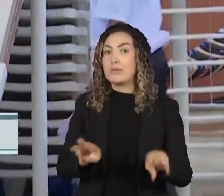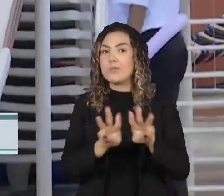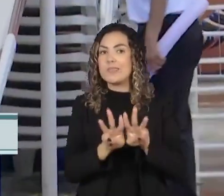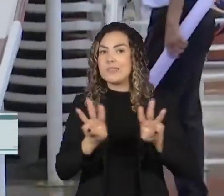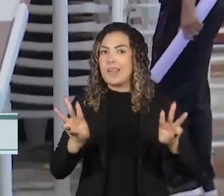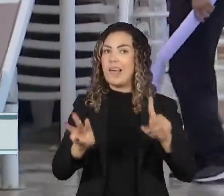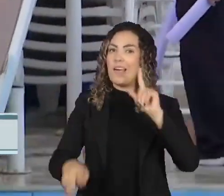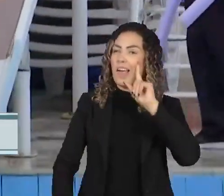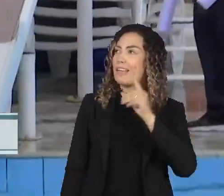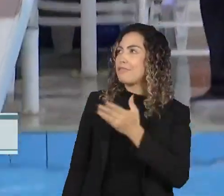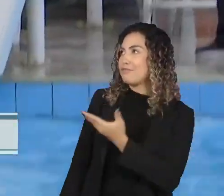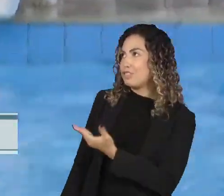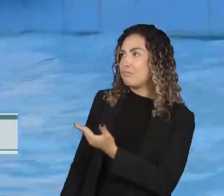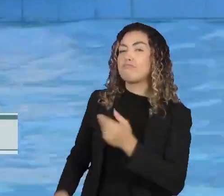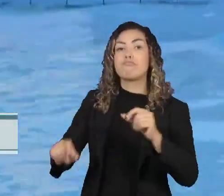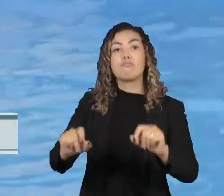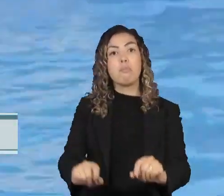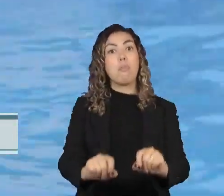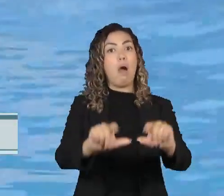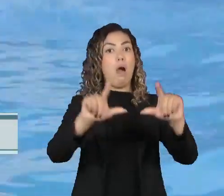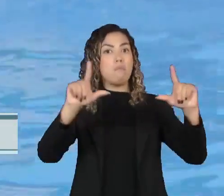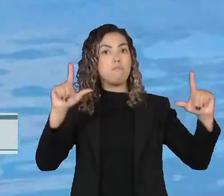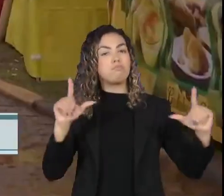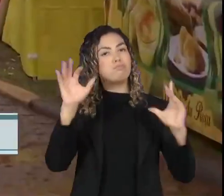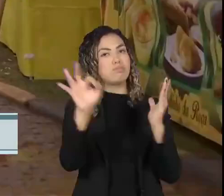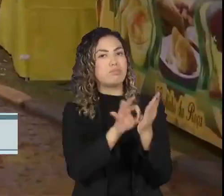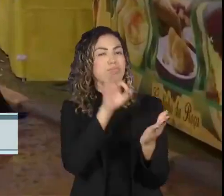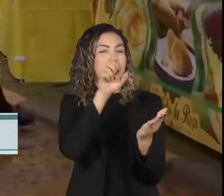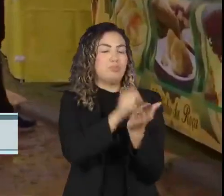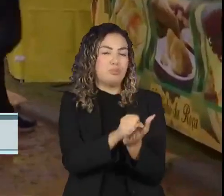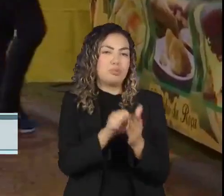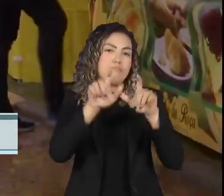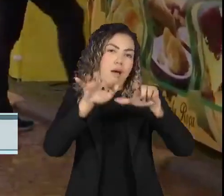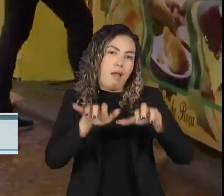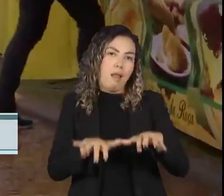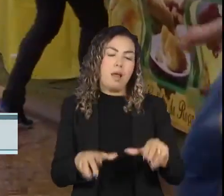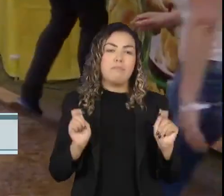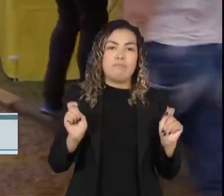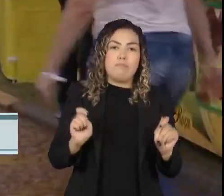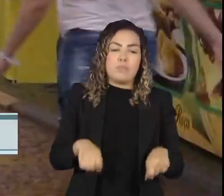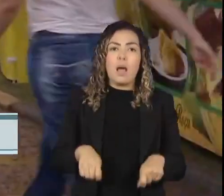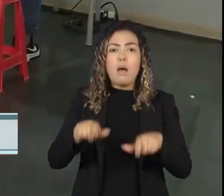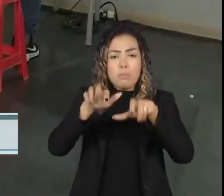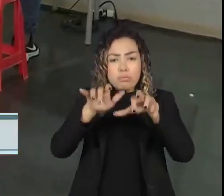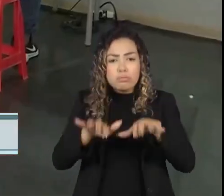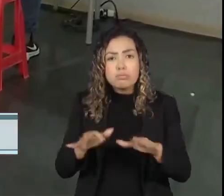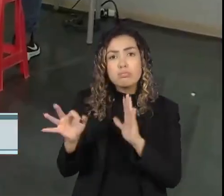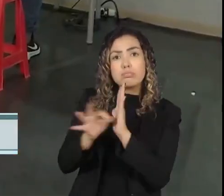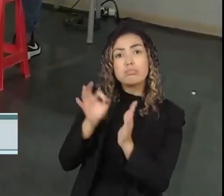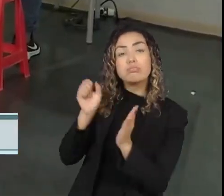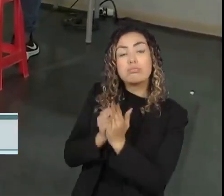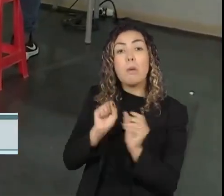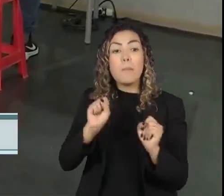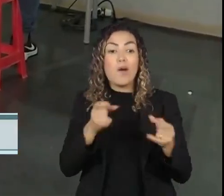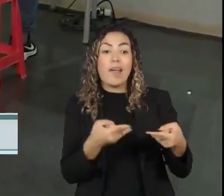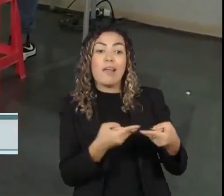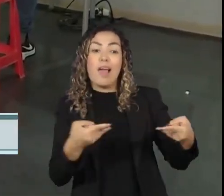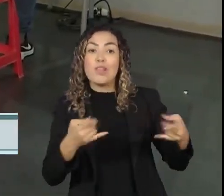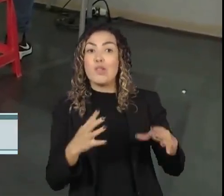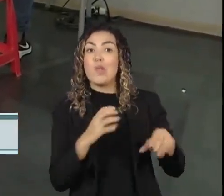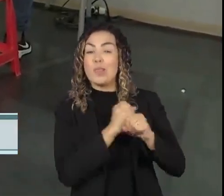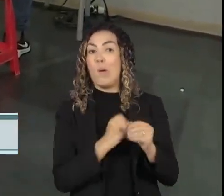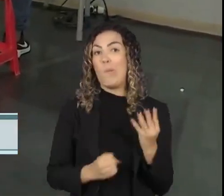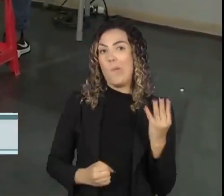.org.br.eventos. Cada cadastro tem direito a quatro ingressos. No site também é